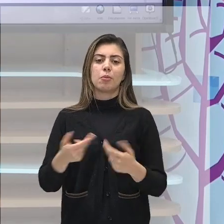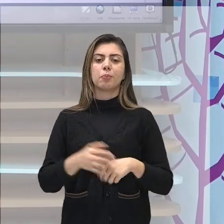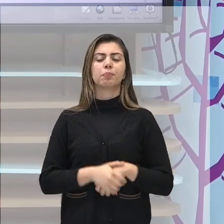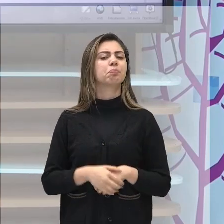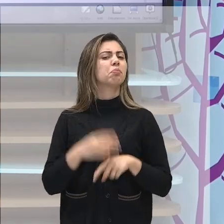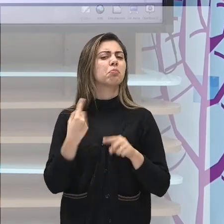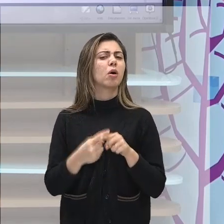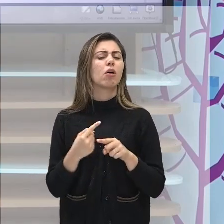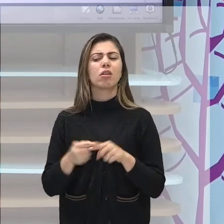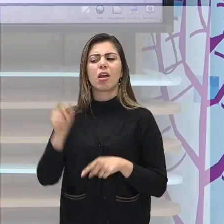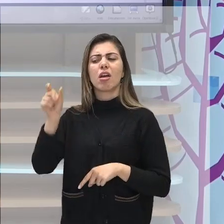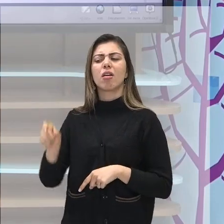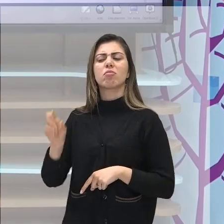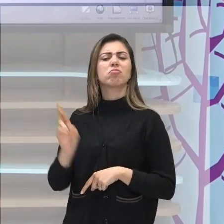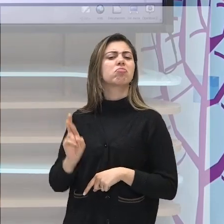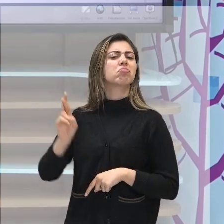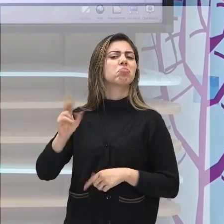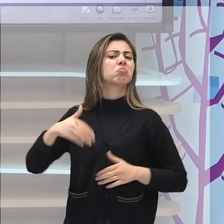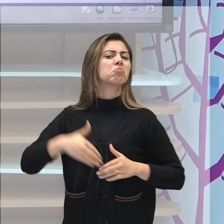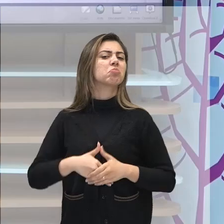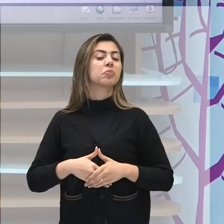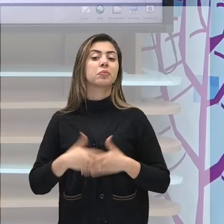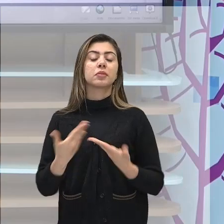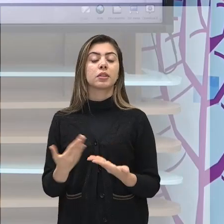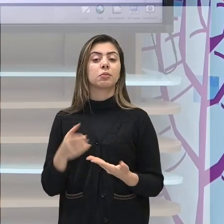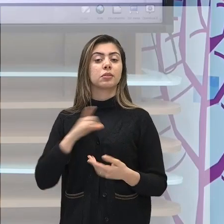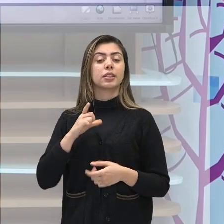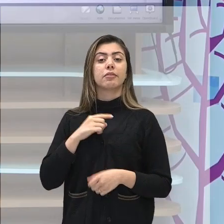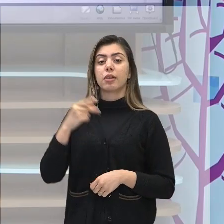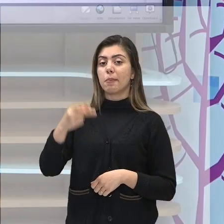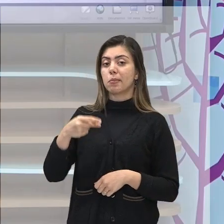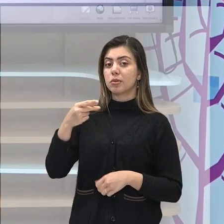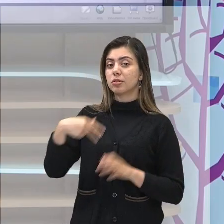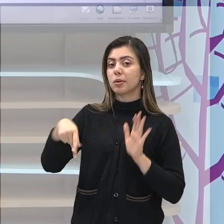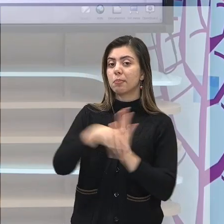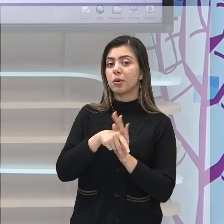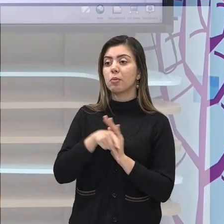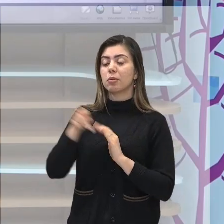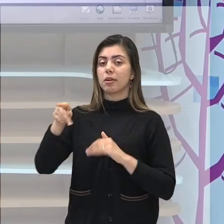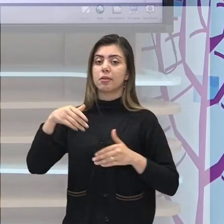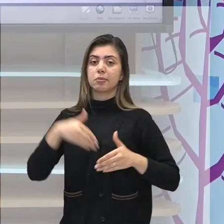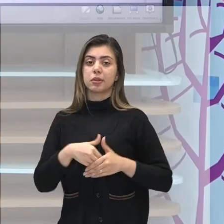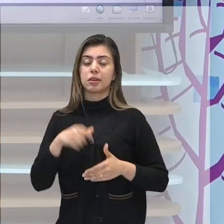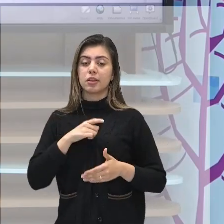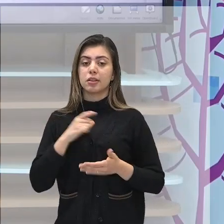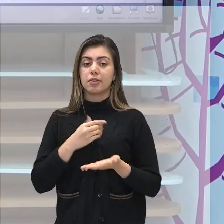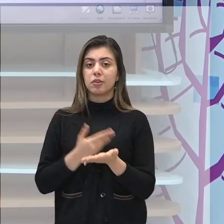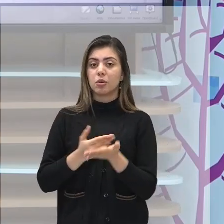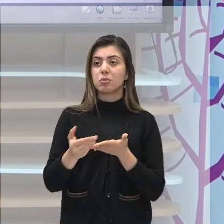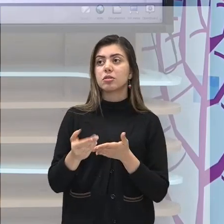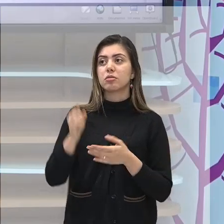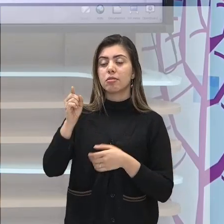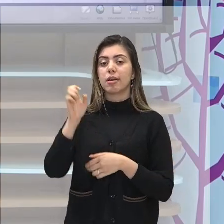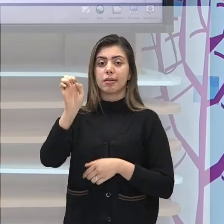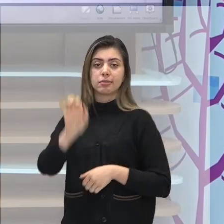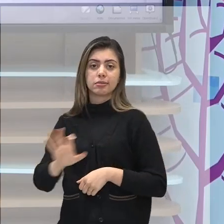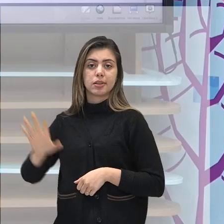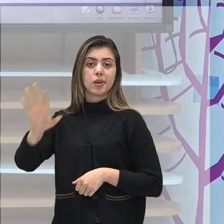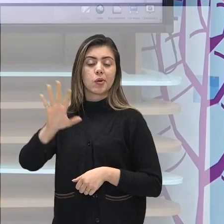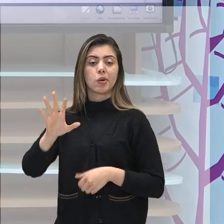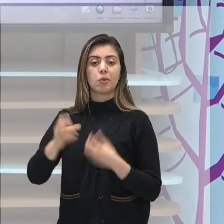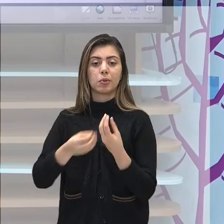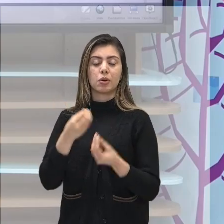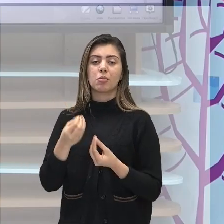é justamente a política napoleônica implementada em território europeu que vai